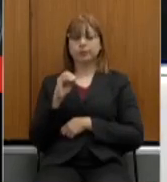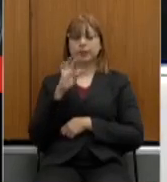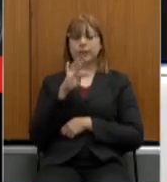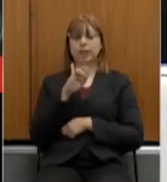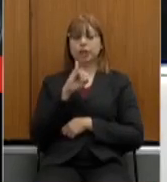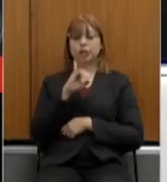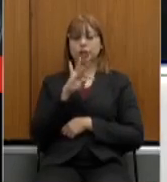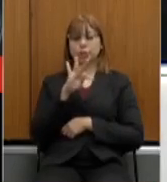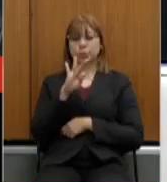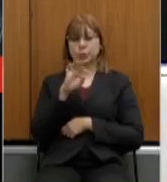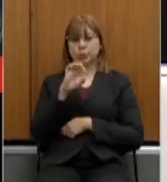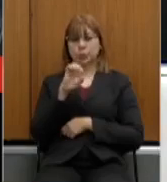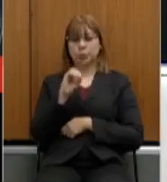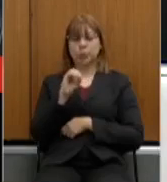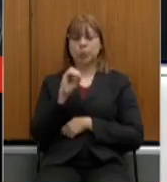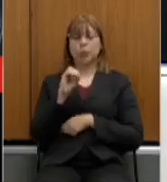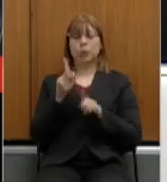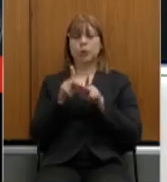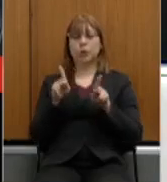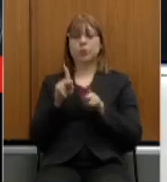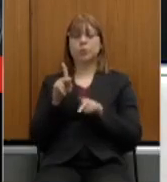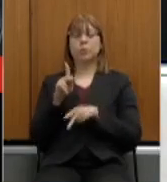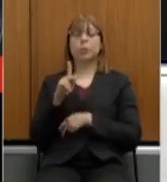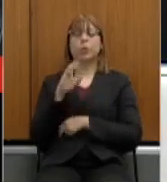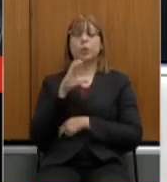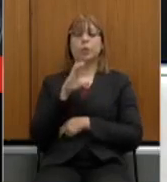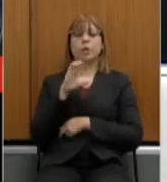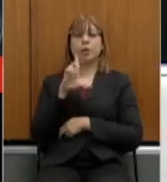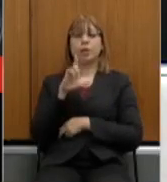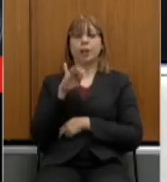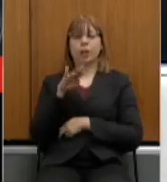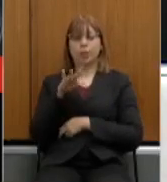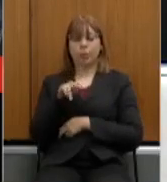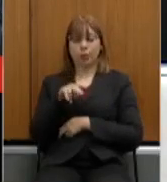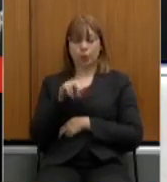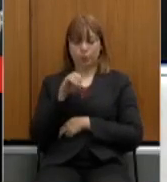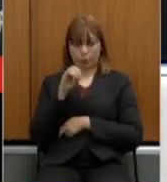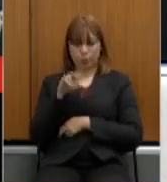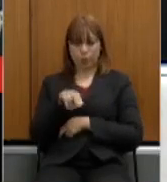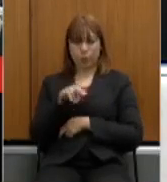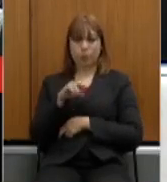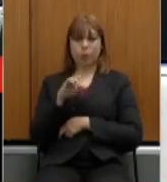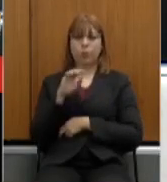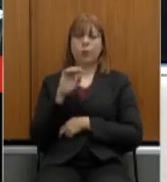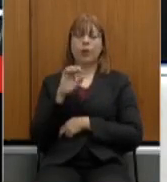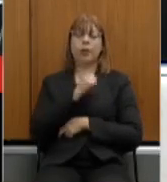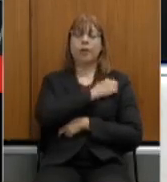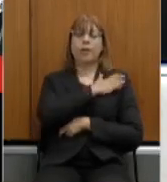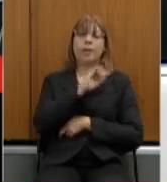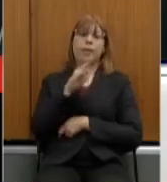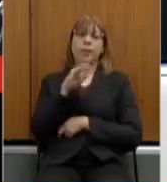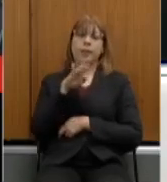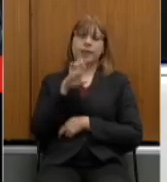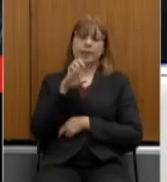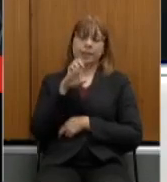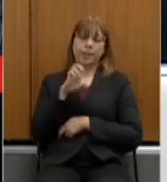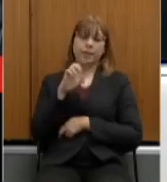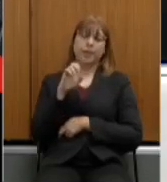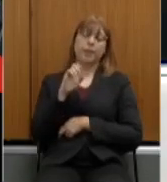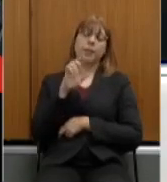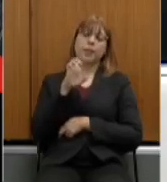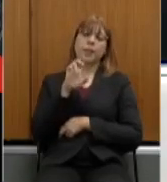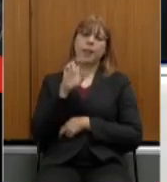Tito Torres deputado professor Cleiton deputado coronel Henrique e deputado Elismar Prado além do deputado